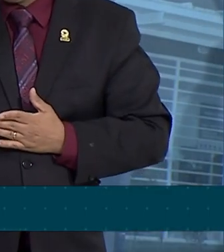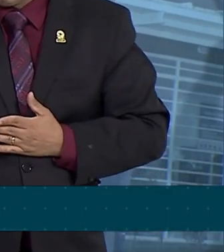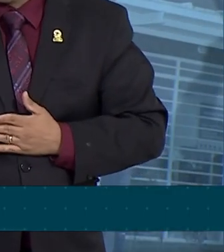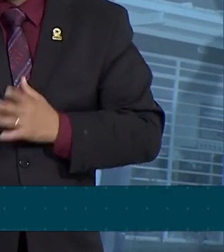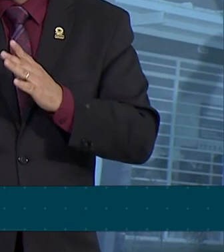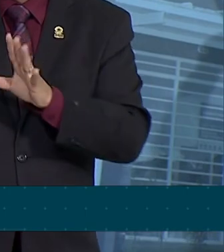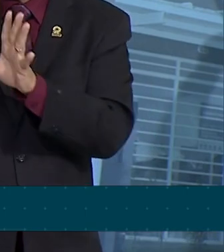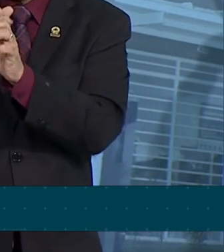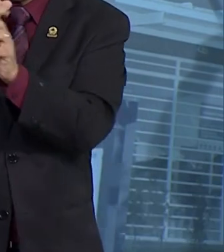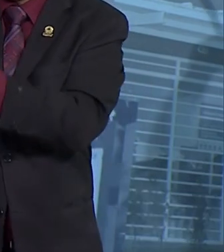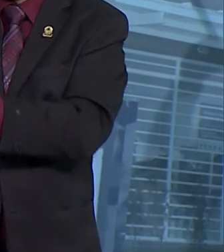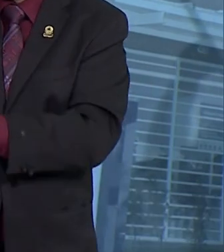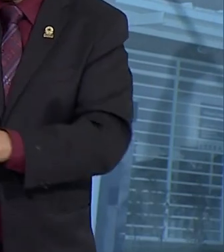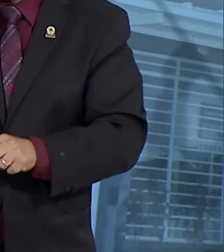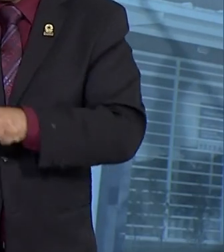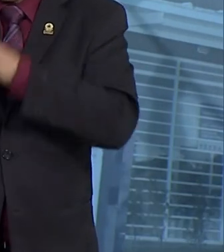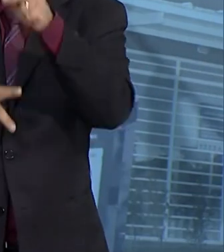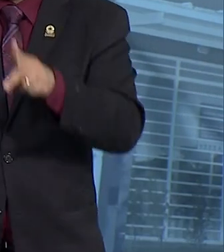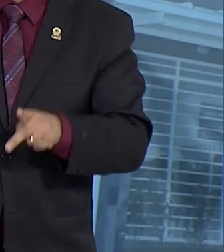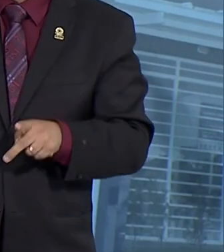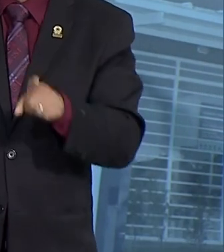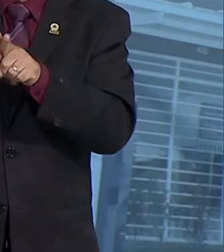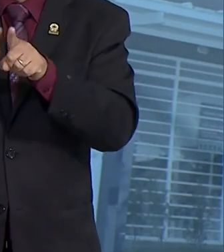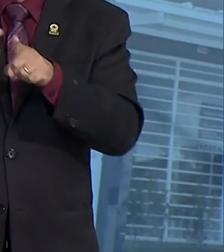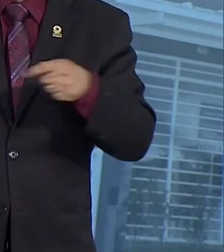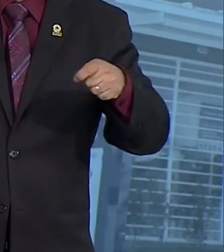públicos e o cidadão de conhecer e saber disso.